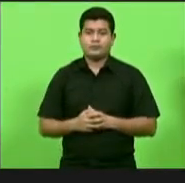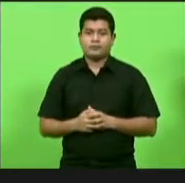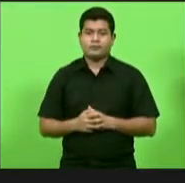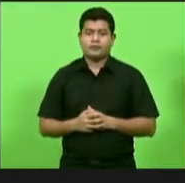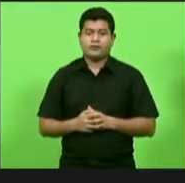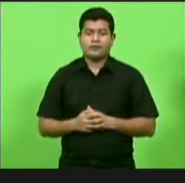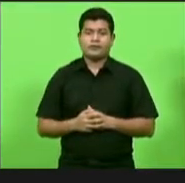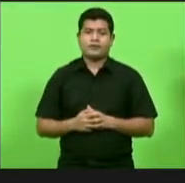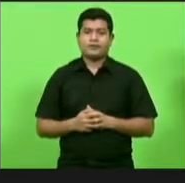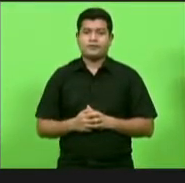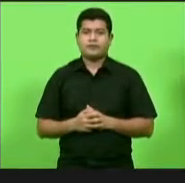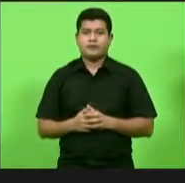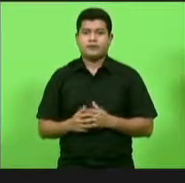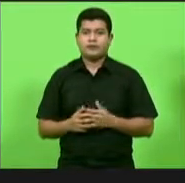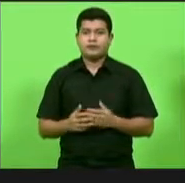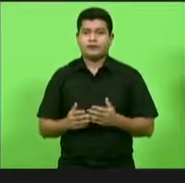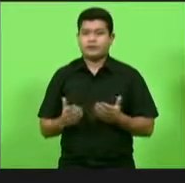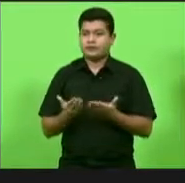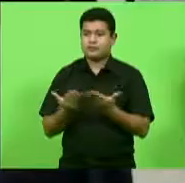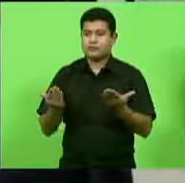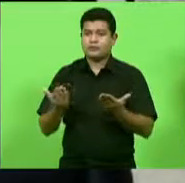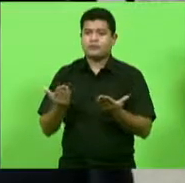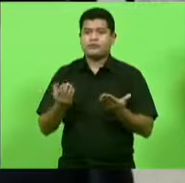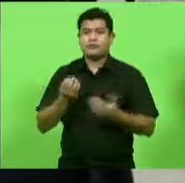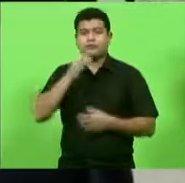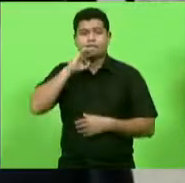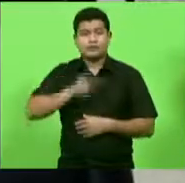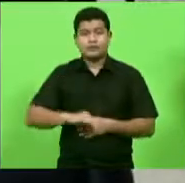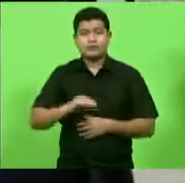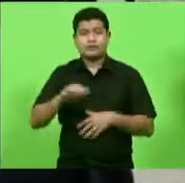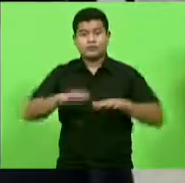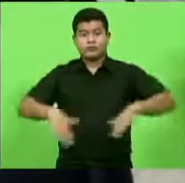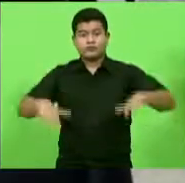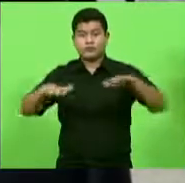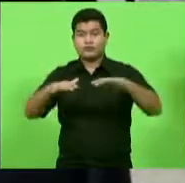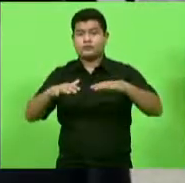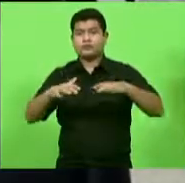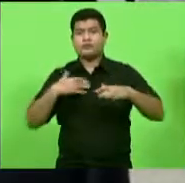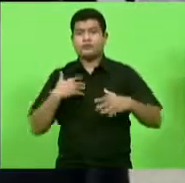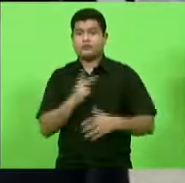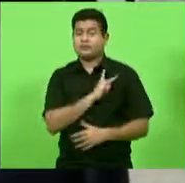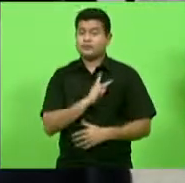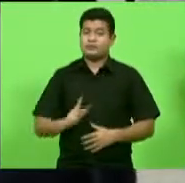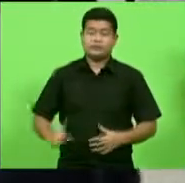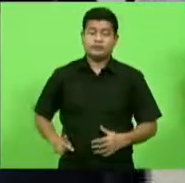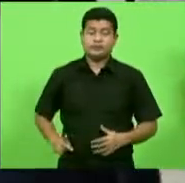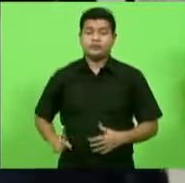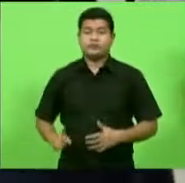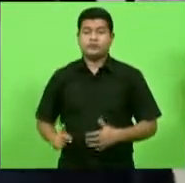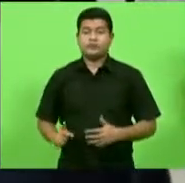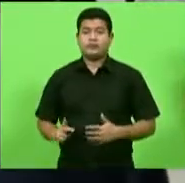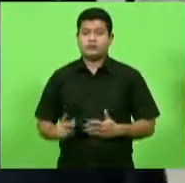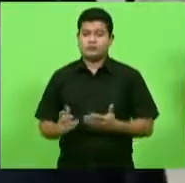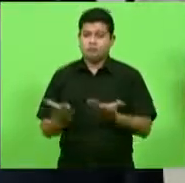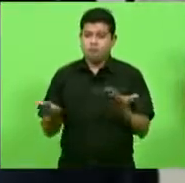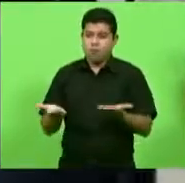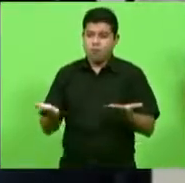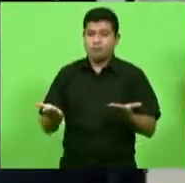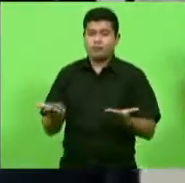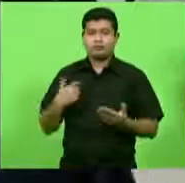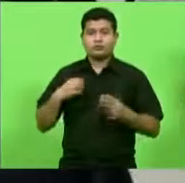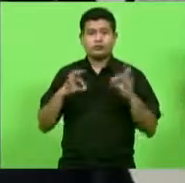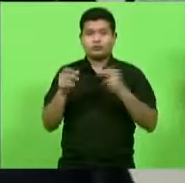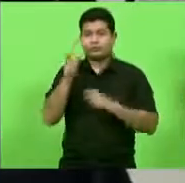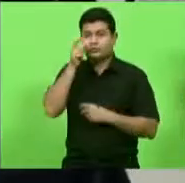boa tarde a todos presidente da sessão as pessoas que estão nos ouvindo